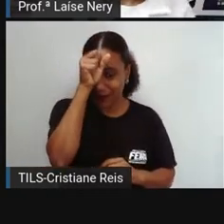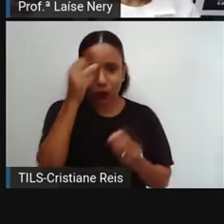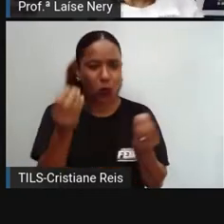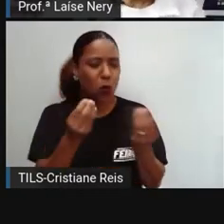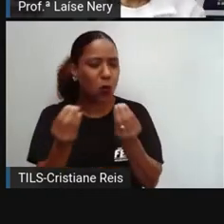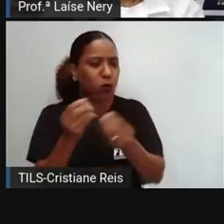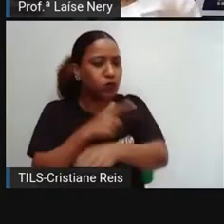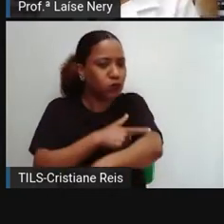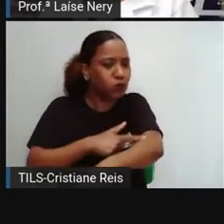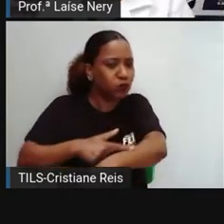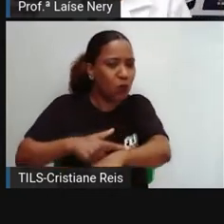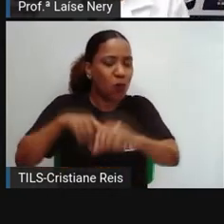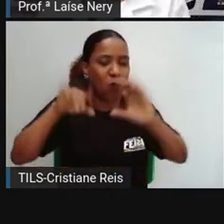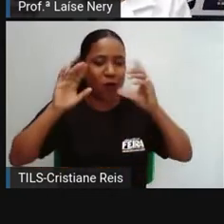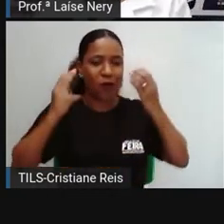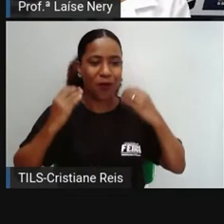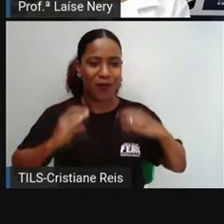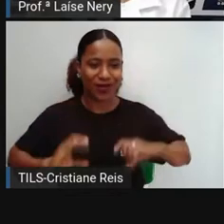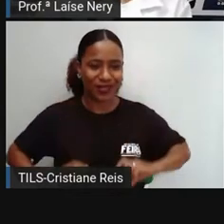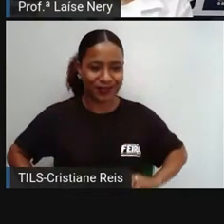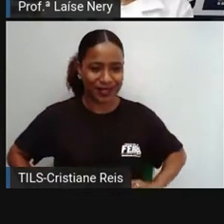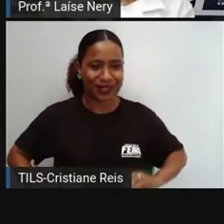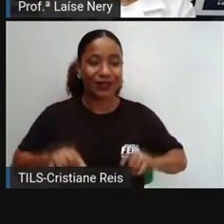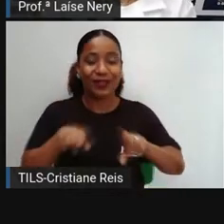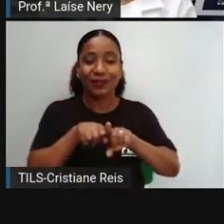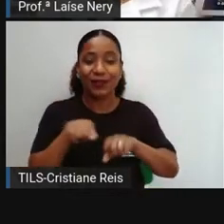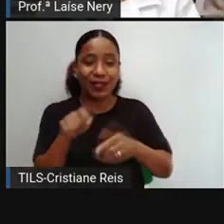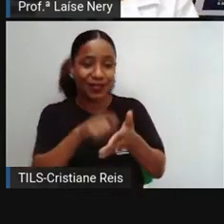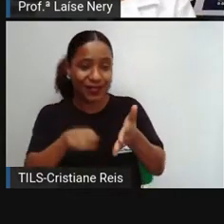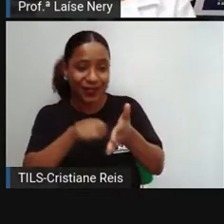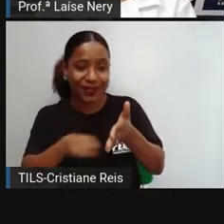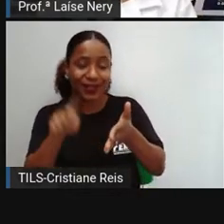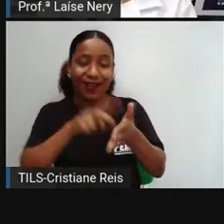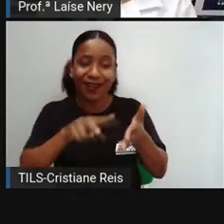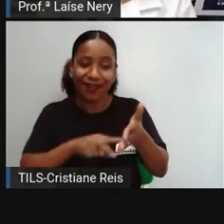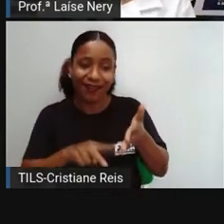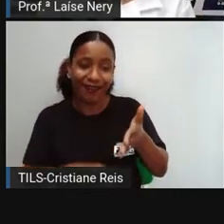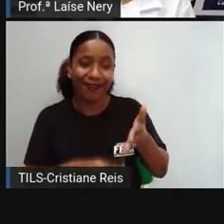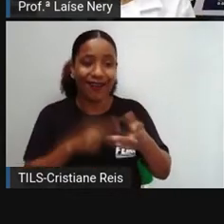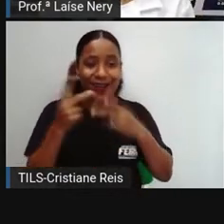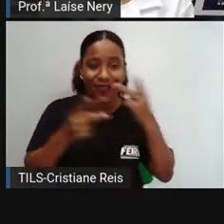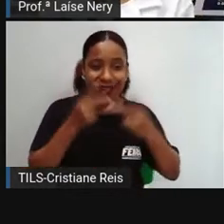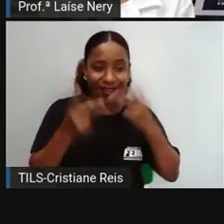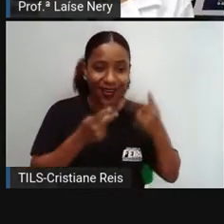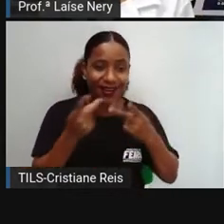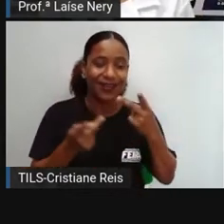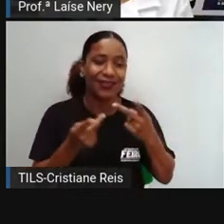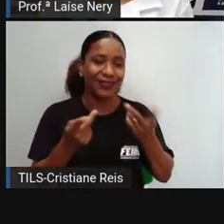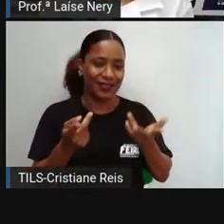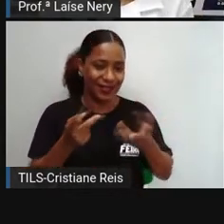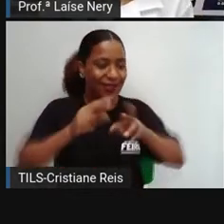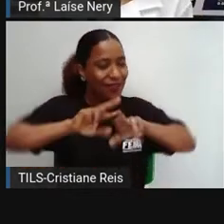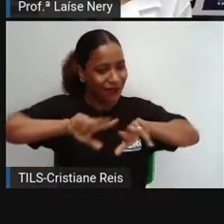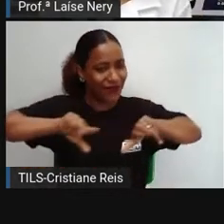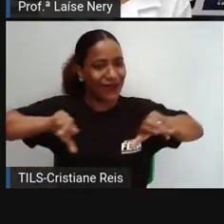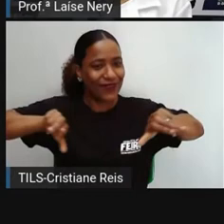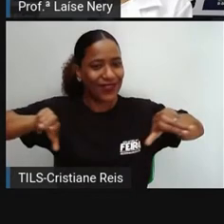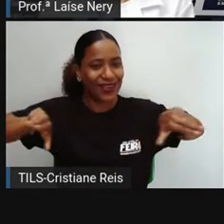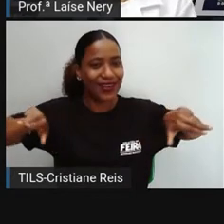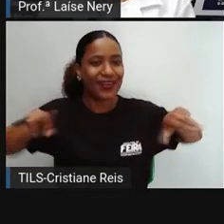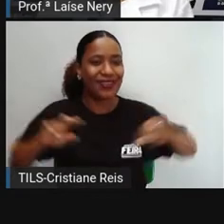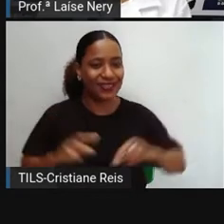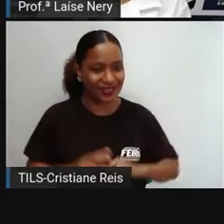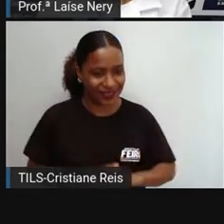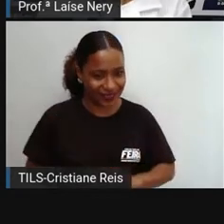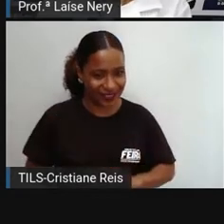andar, a falar, a ler, a escrever, e todas as habilidades que precisa